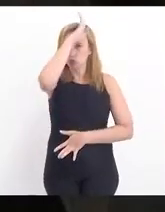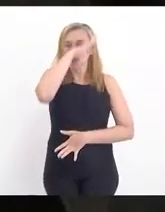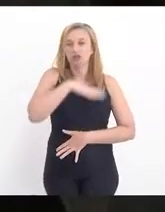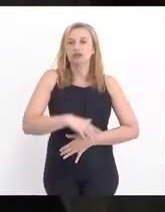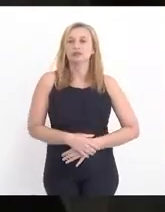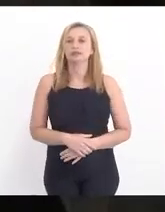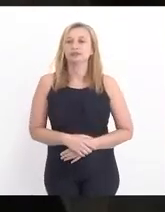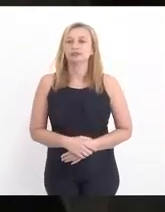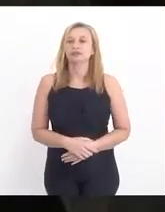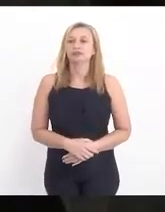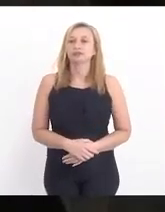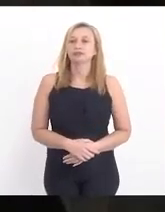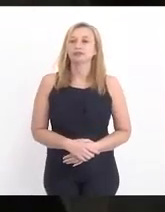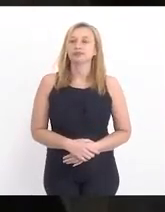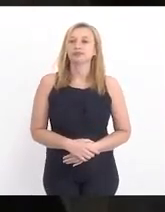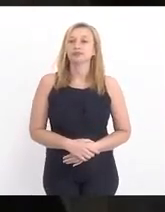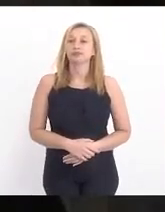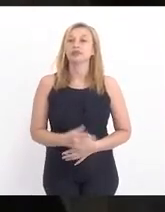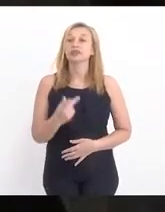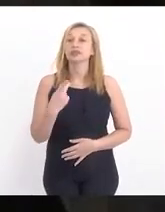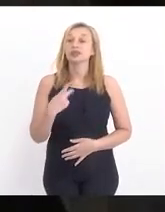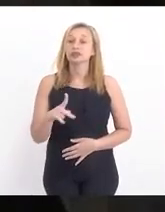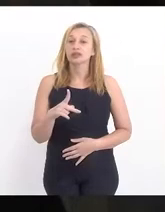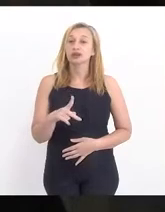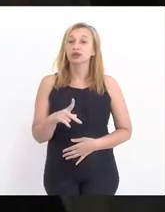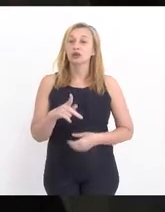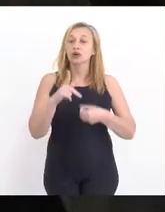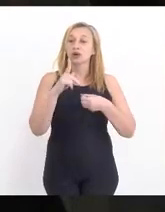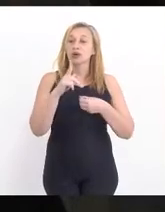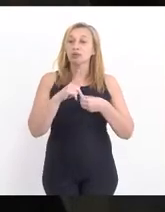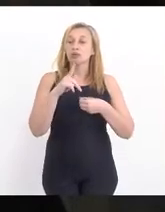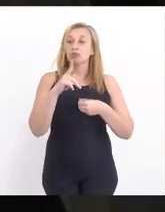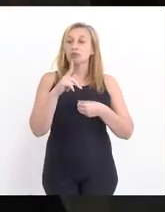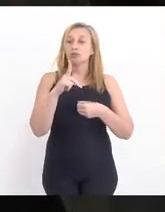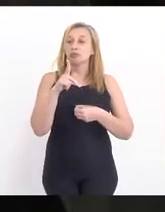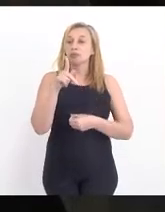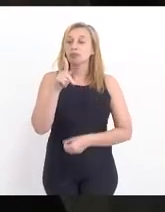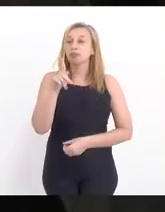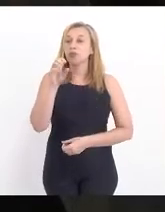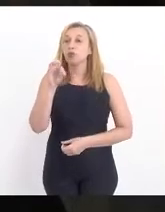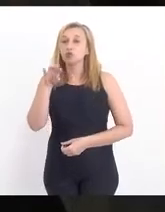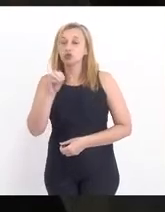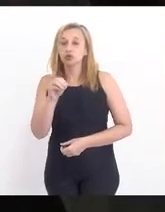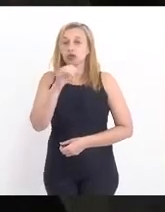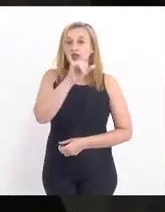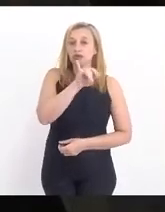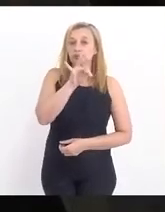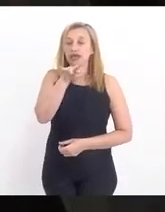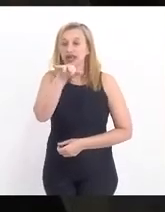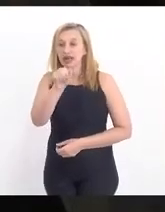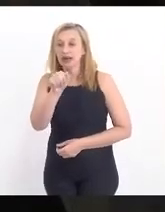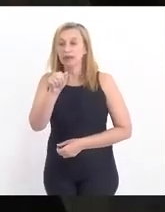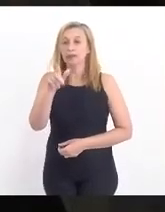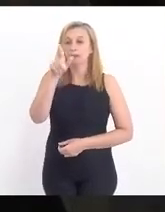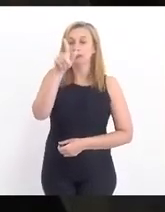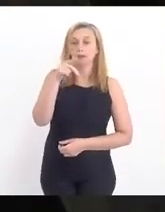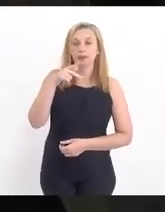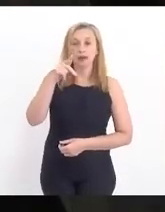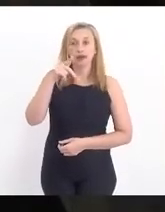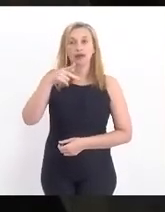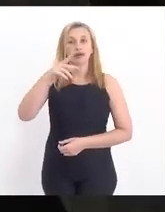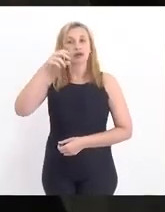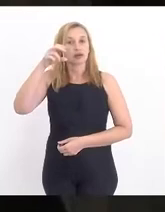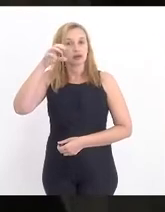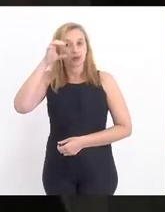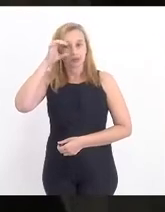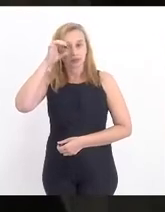e o seu posto Ipiranga, o senhor Paulo Guedes. E é